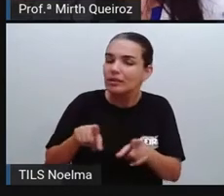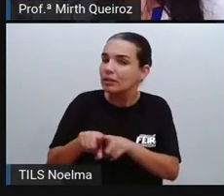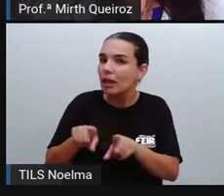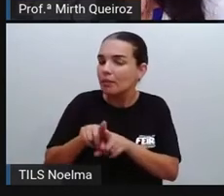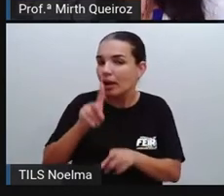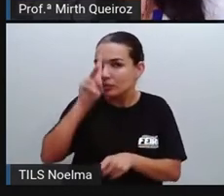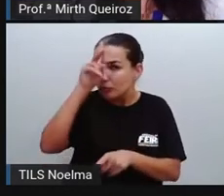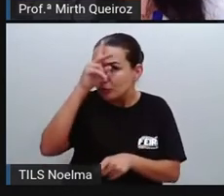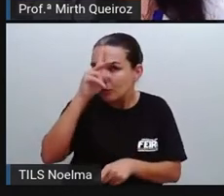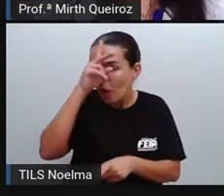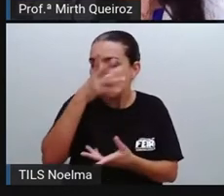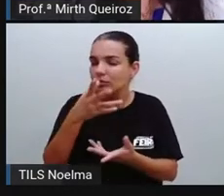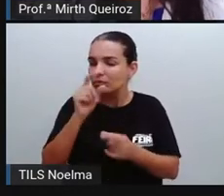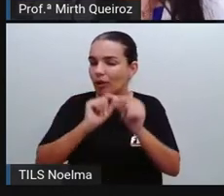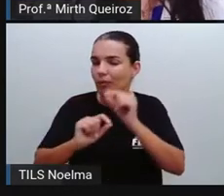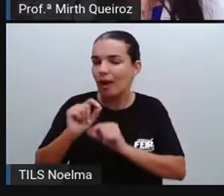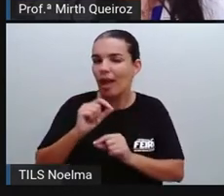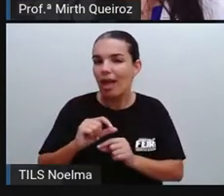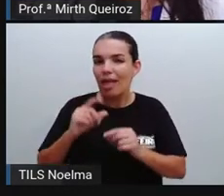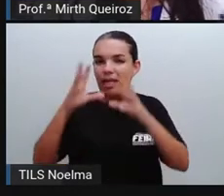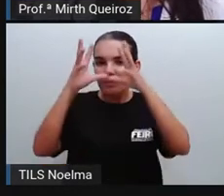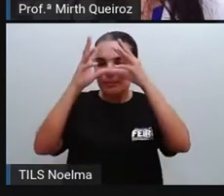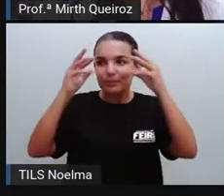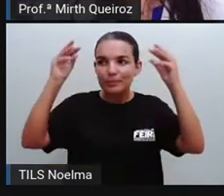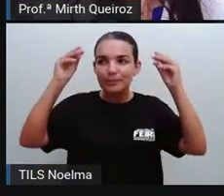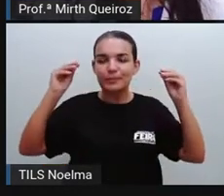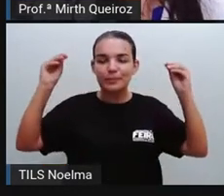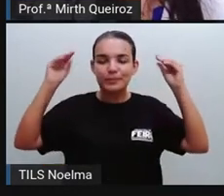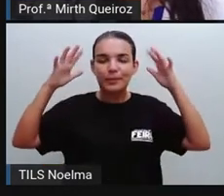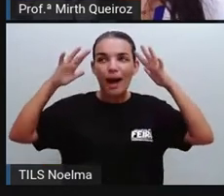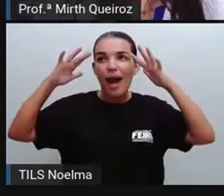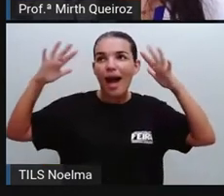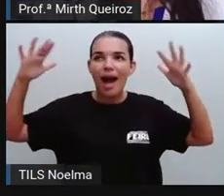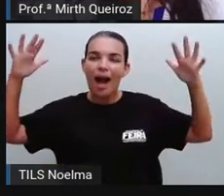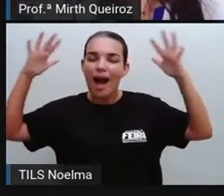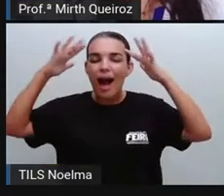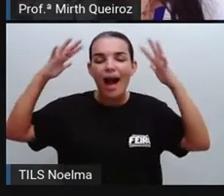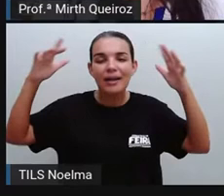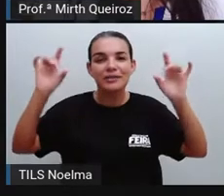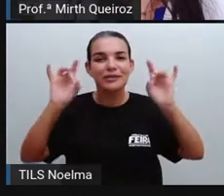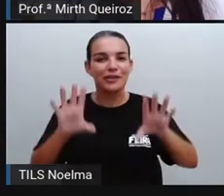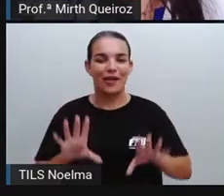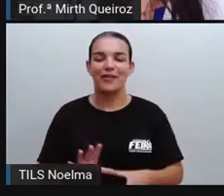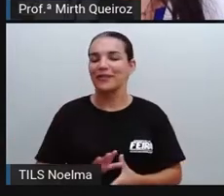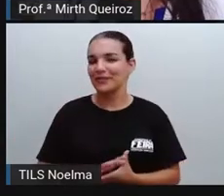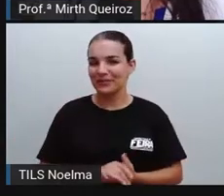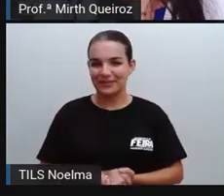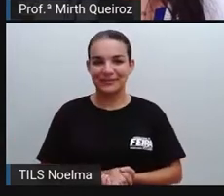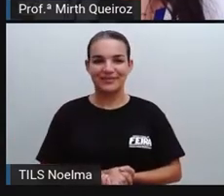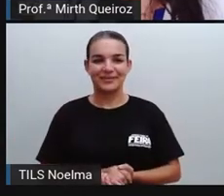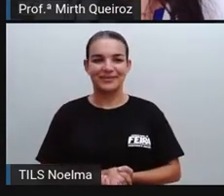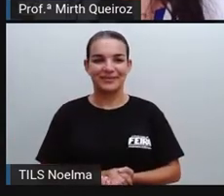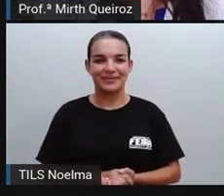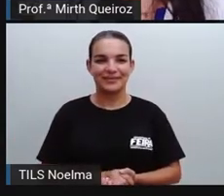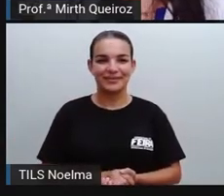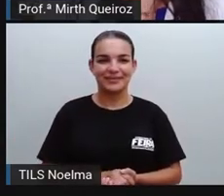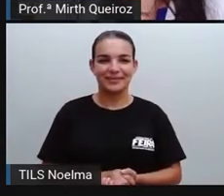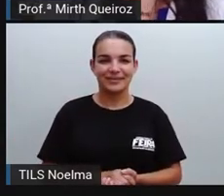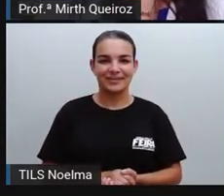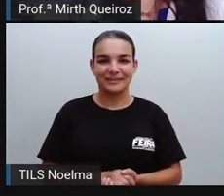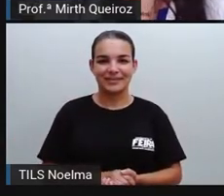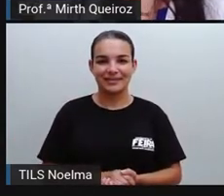e fatos irreais também, que são meramente aí produtos da imaginação aventuresca